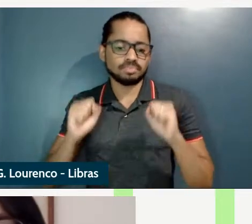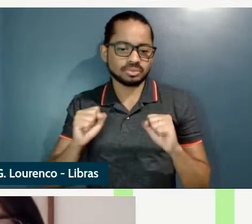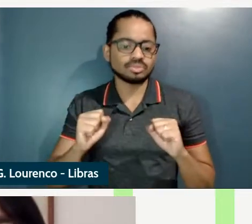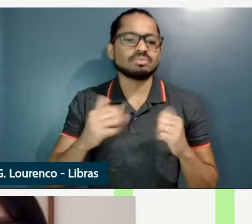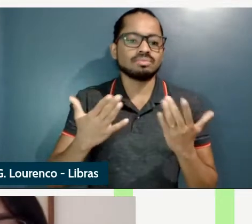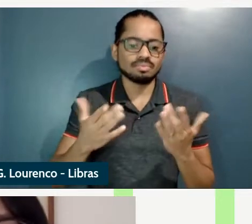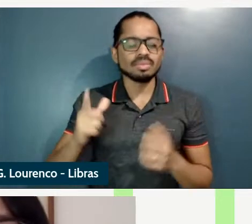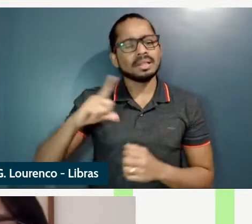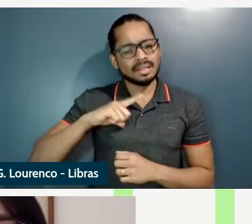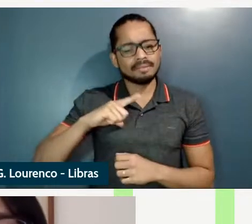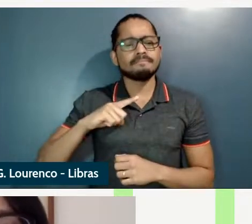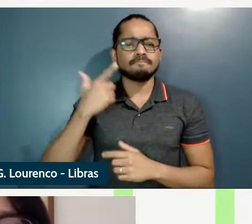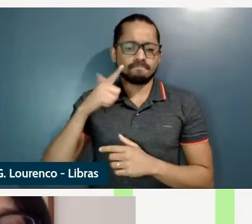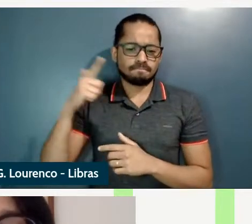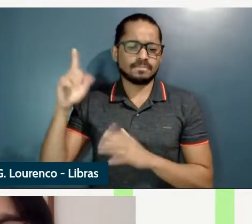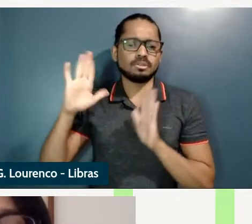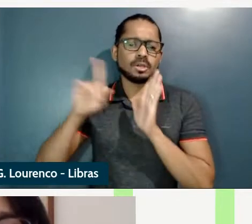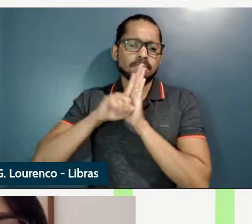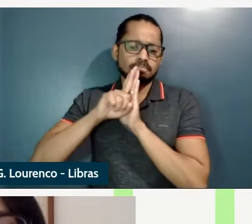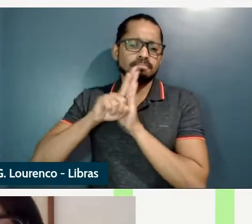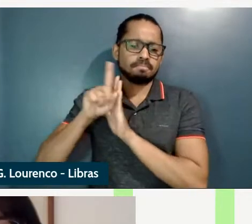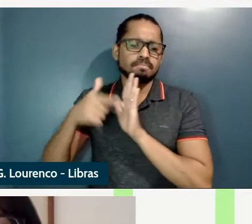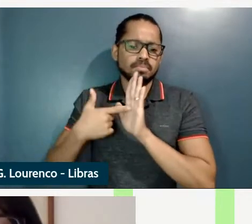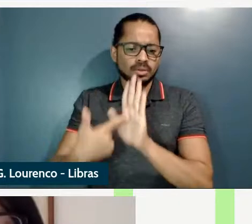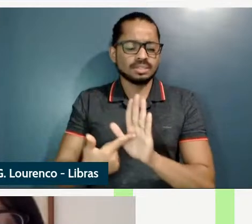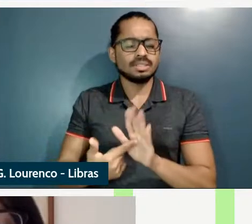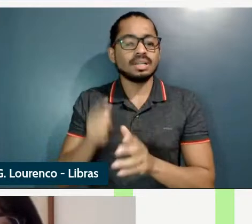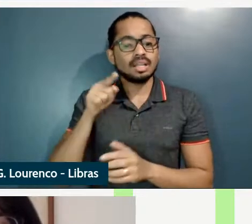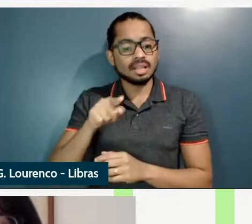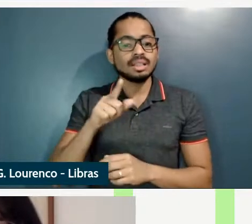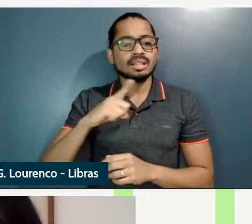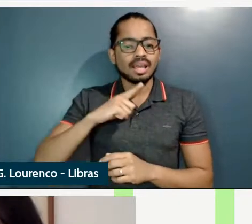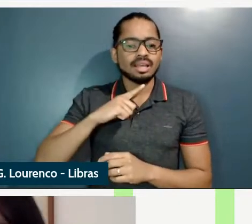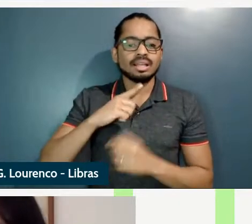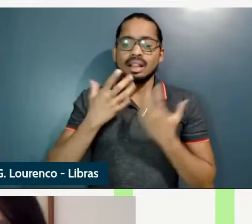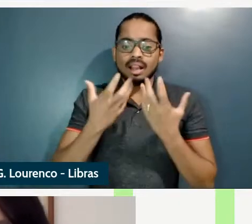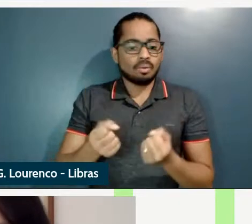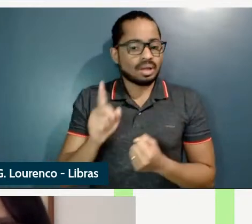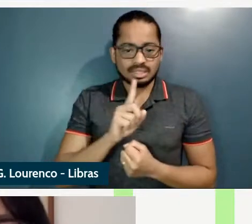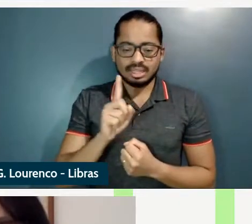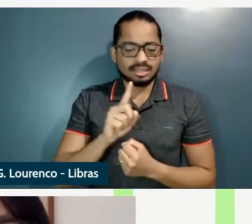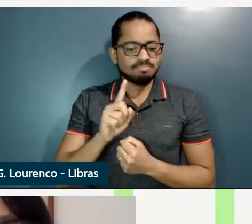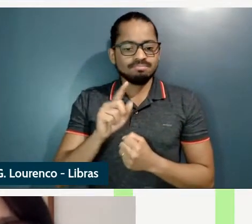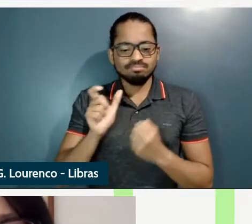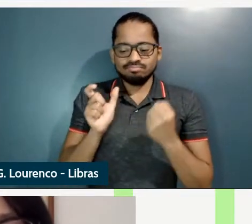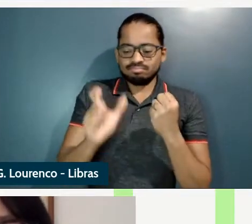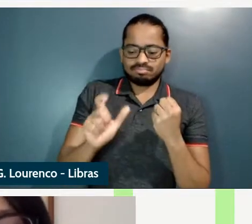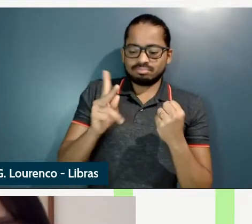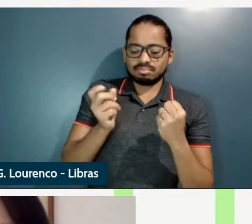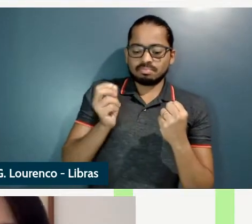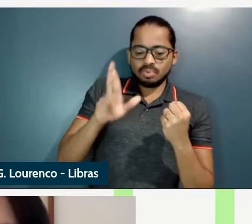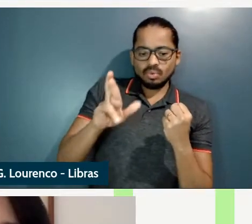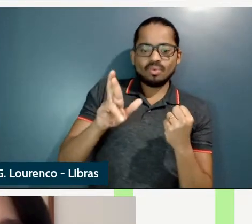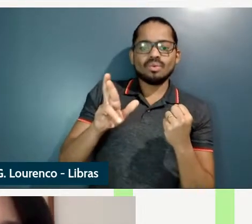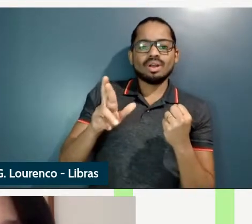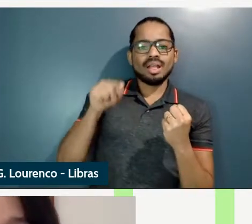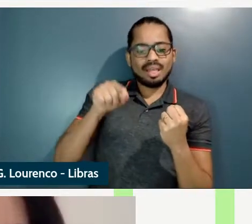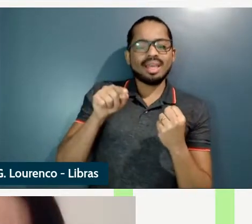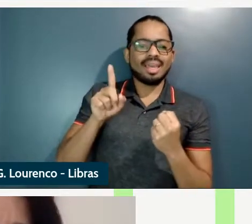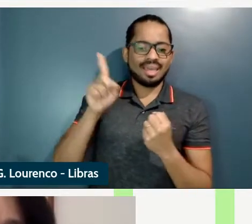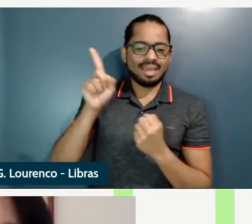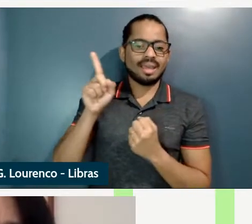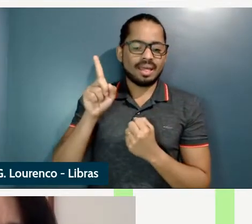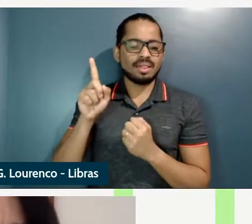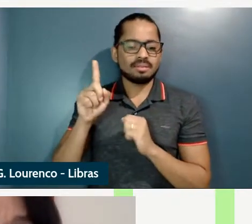mas foi fala sobre isso também no trabalho dela e inclusive o teste de não aceitação de by phrases com esses subjetivos é que leva ela a